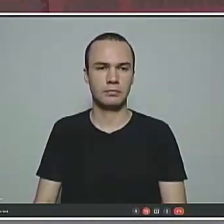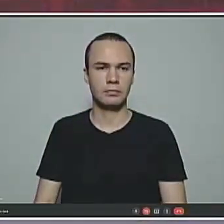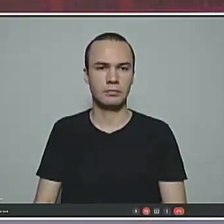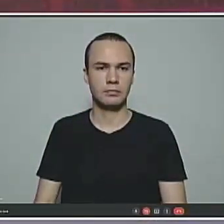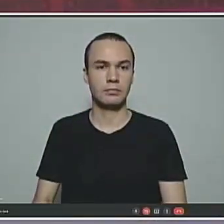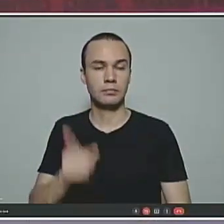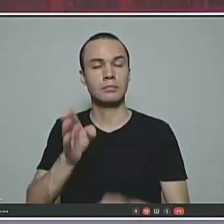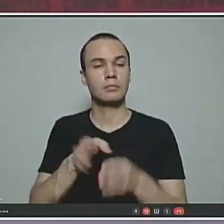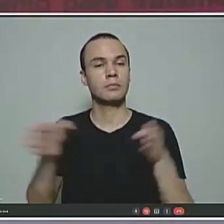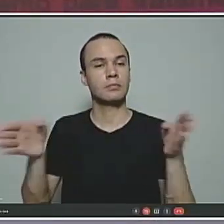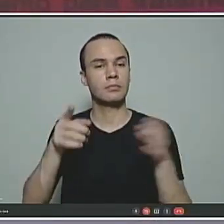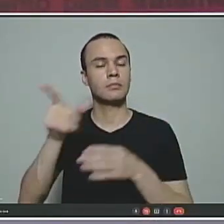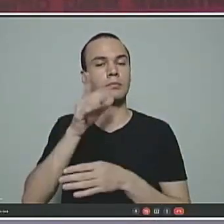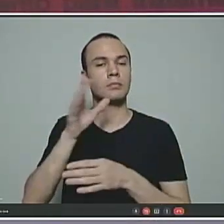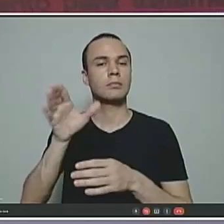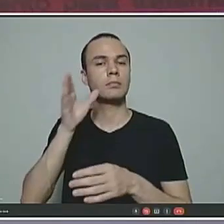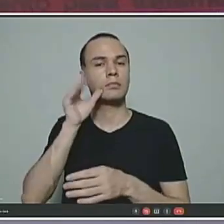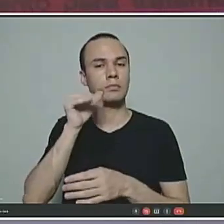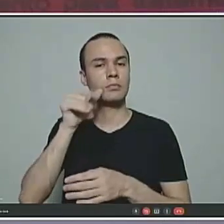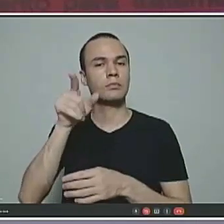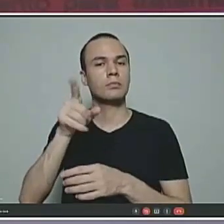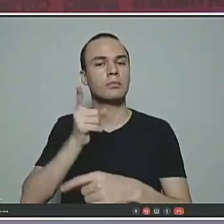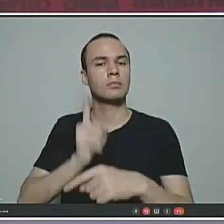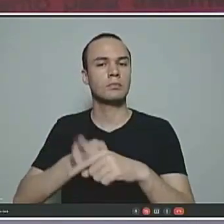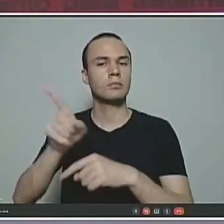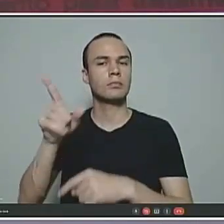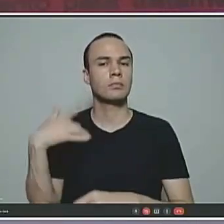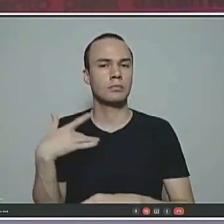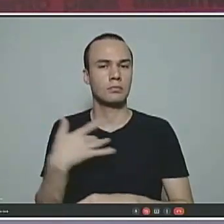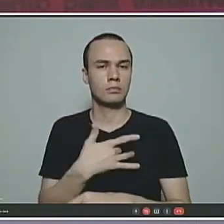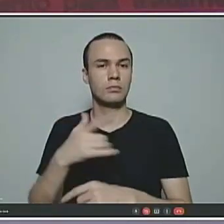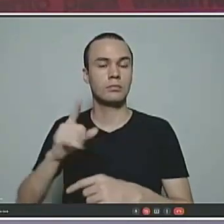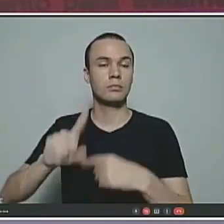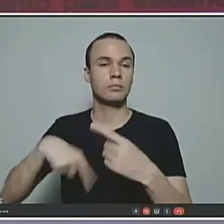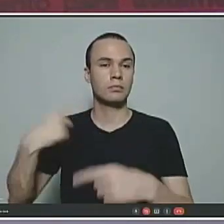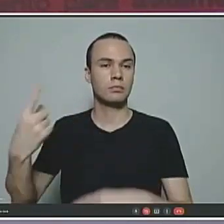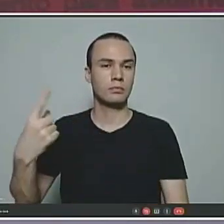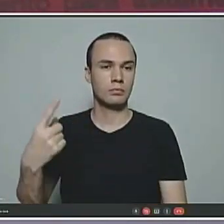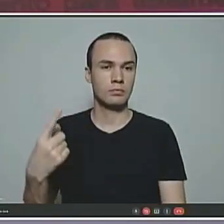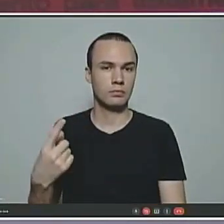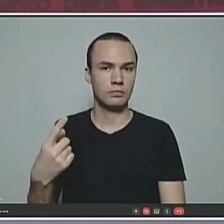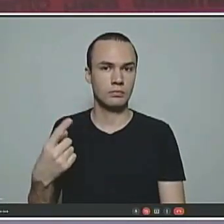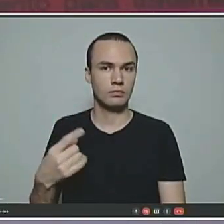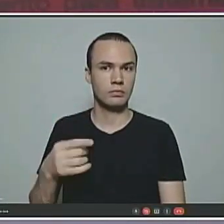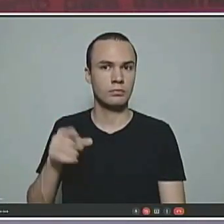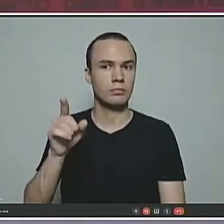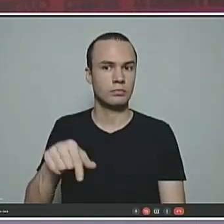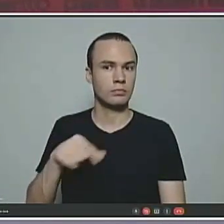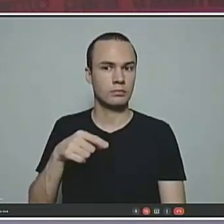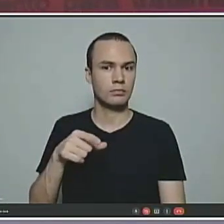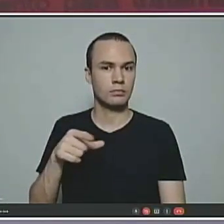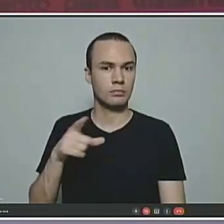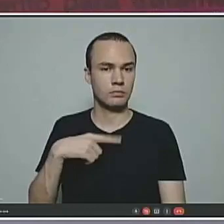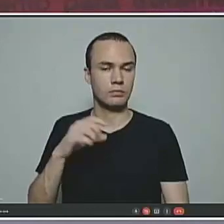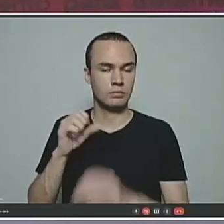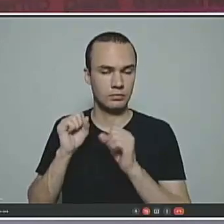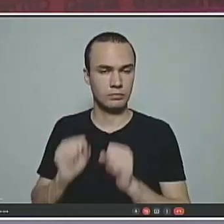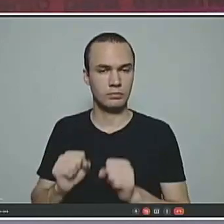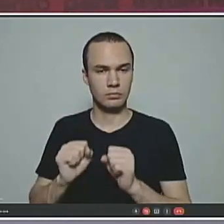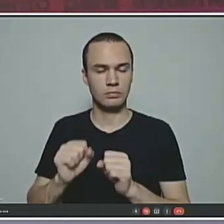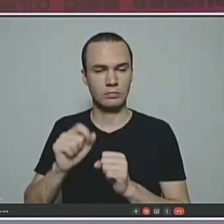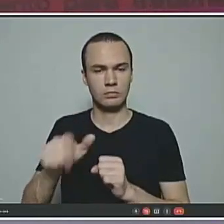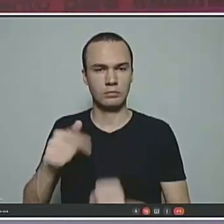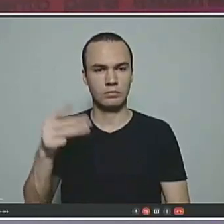Período que o servidor estiver em gozo de afastamento do tratamento de saúde, esse, depois que nós ponderamos, incluíram esse inciso